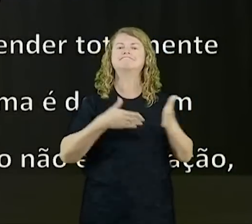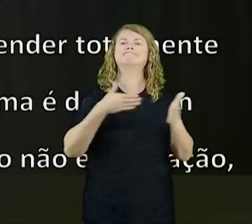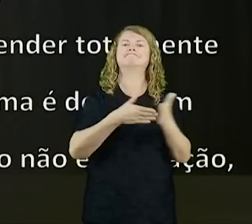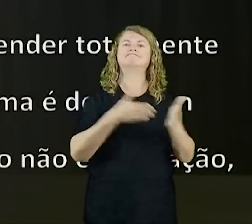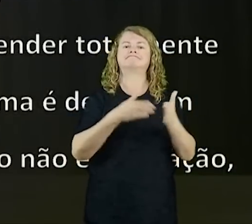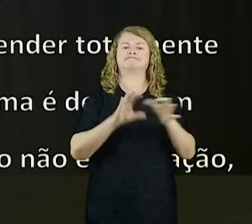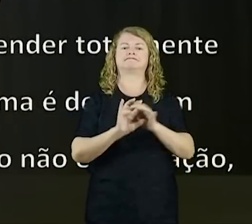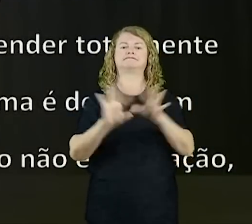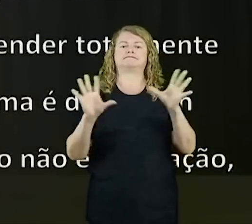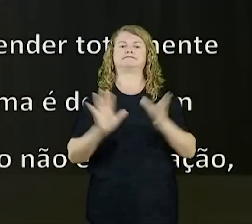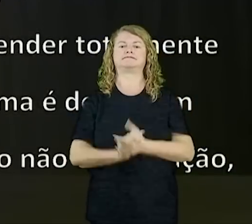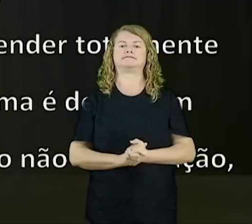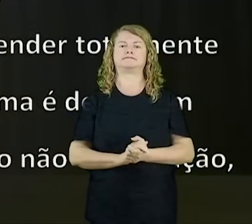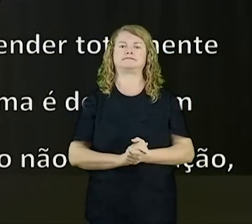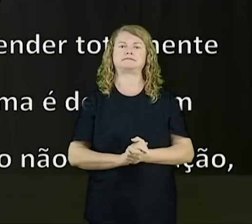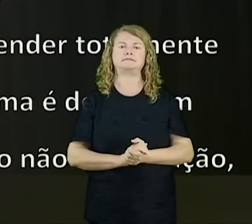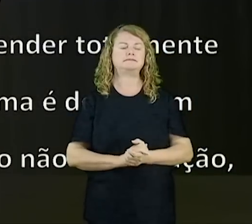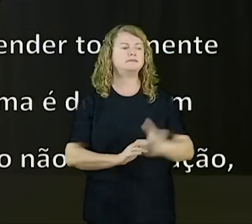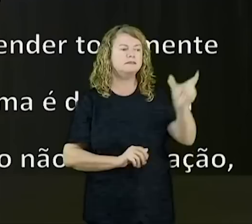gente que mente,